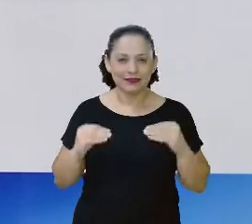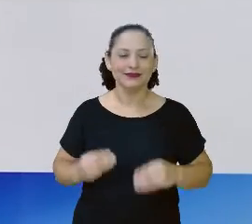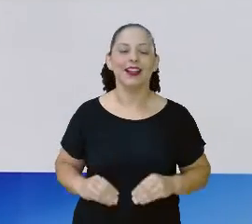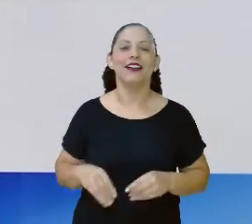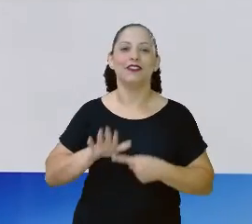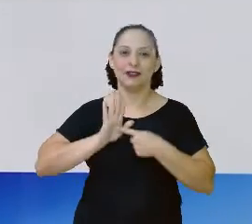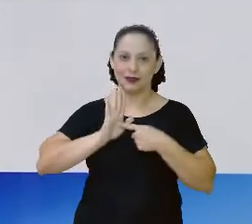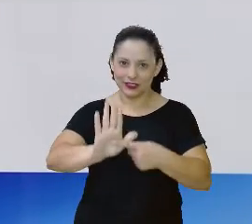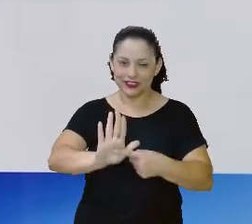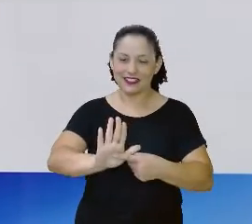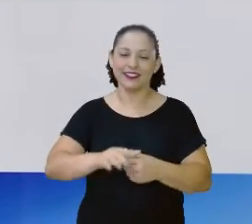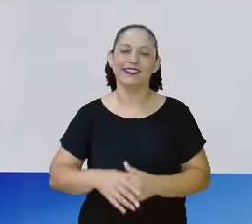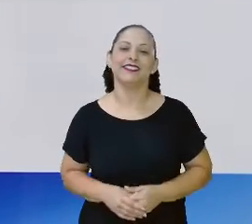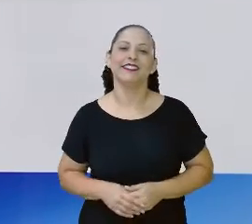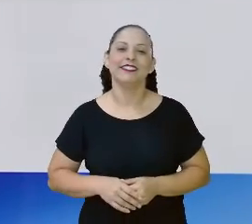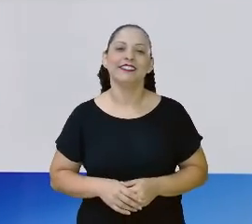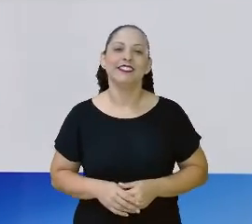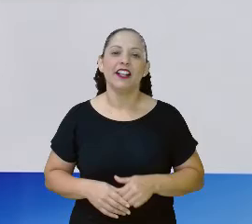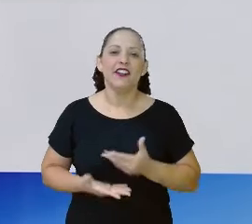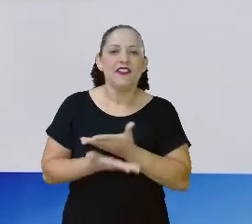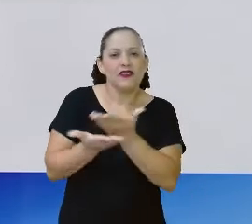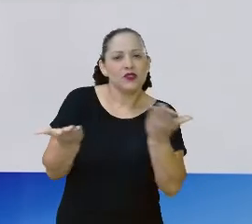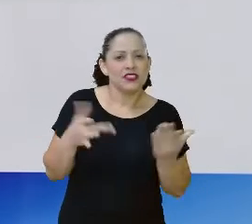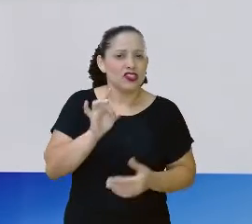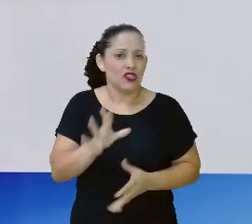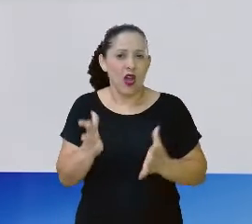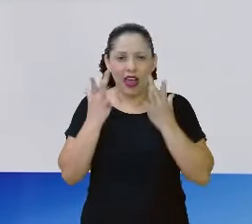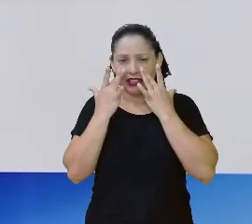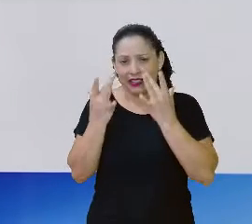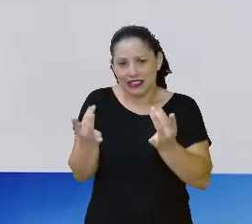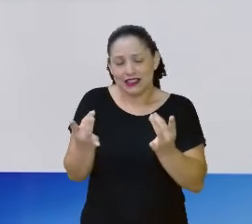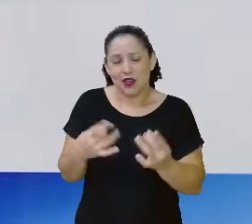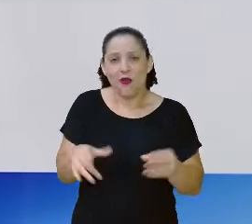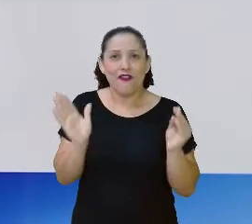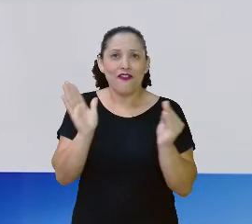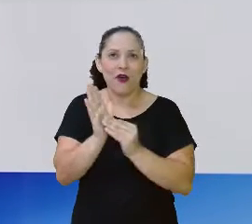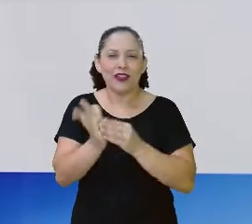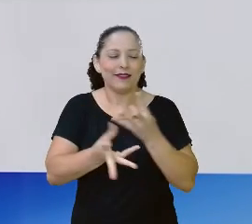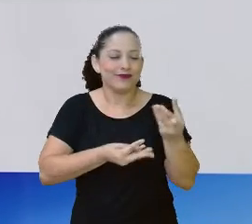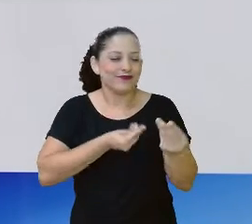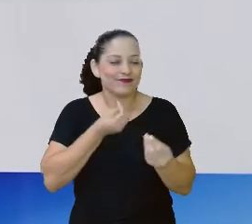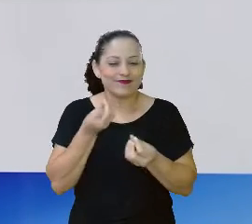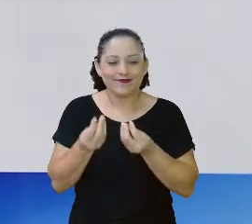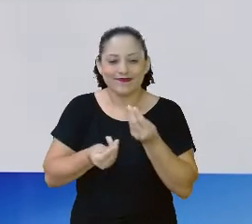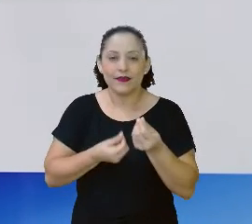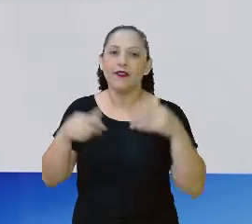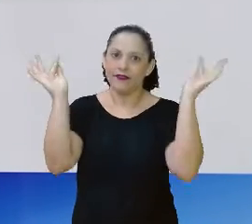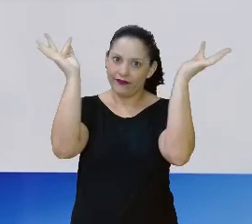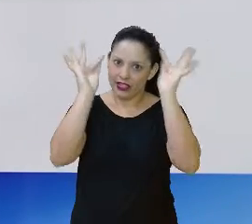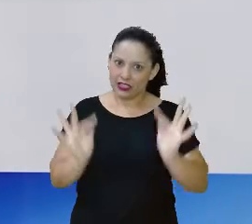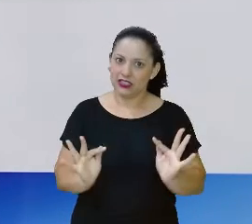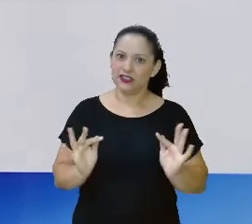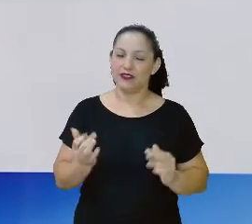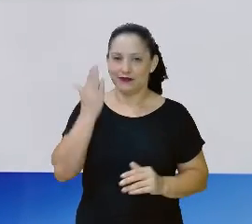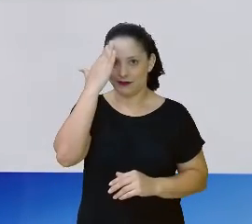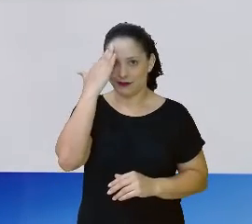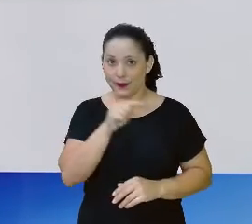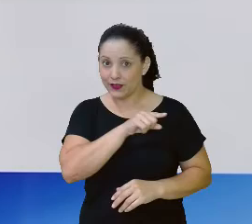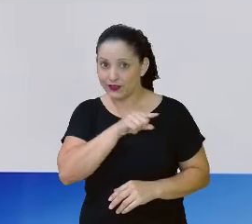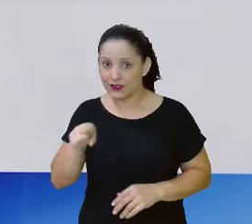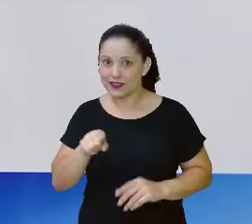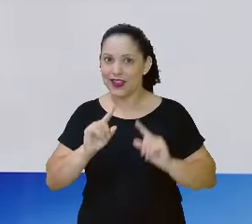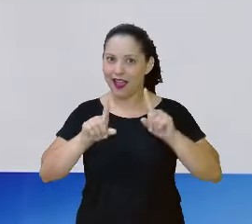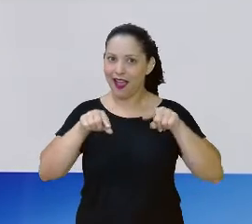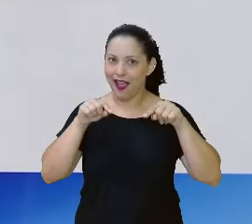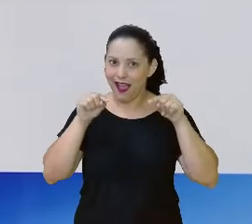É o que eu espero, né? Porque a aula, quando vocês ficam só prestando atenção, fica faltando alguma coisa. Claro que ficamos felizes em saber que você está